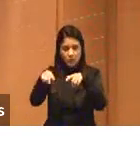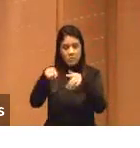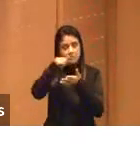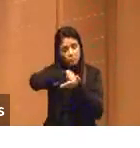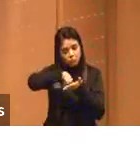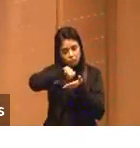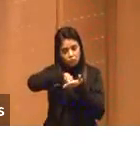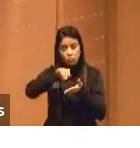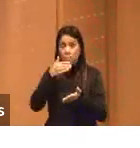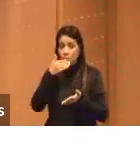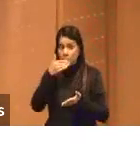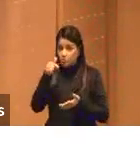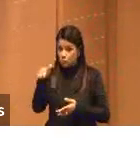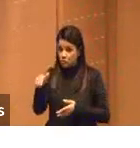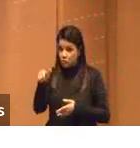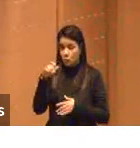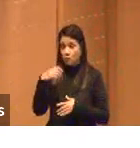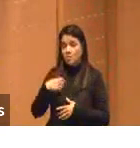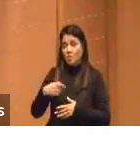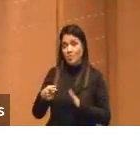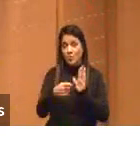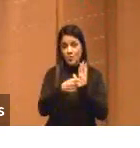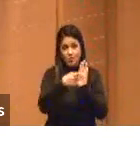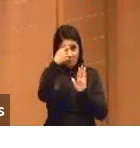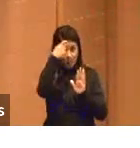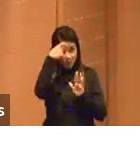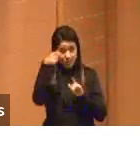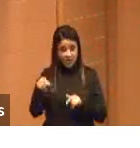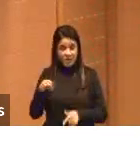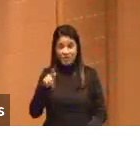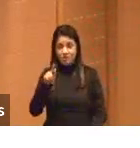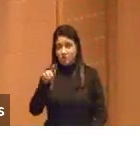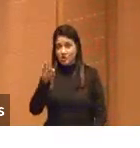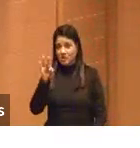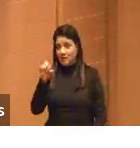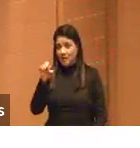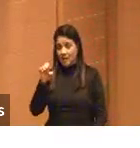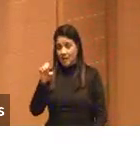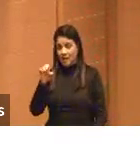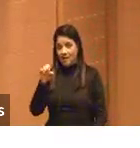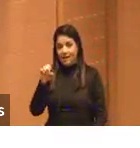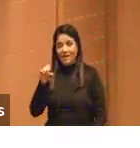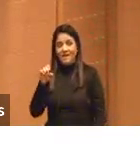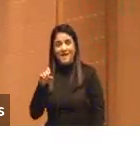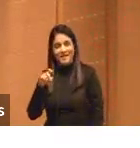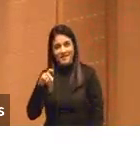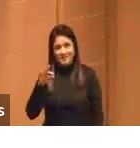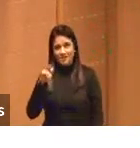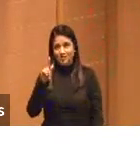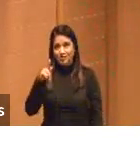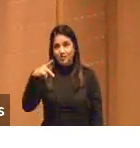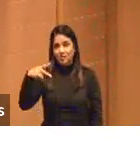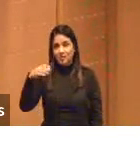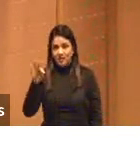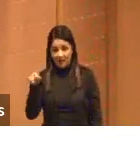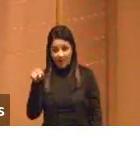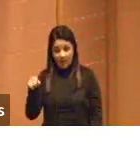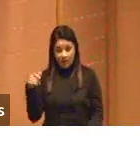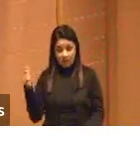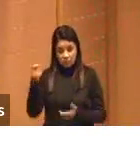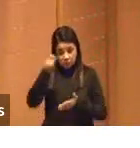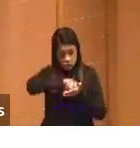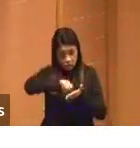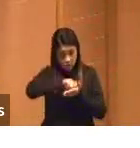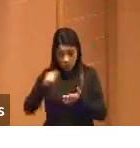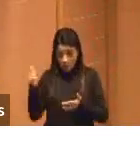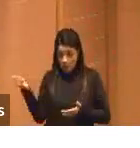escrever sobre Lágrimas na Chuva e ela desabafou, ele escreveu melhor do que eu. Aí, gente, se ele escreveu melhor do